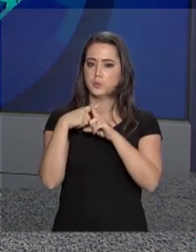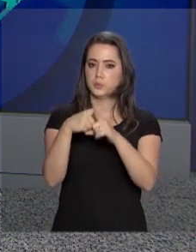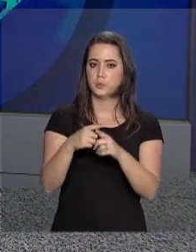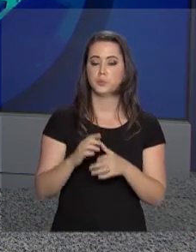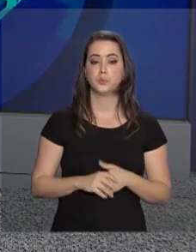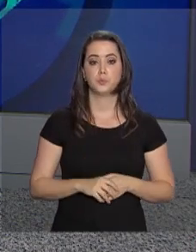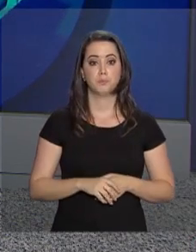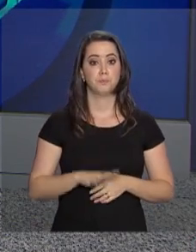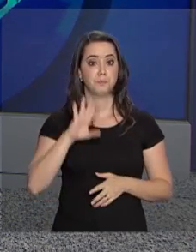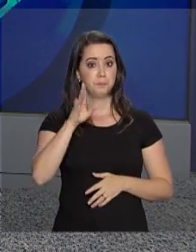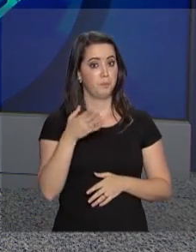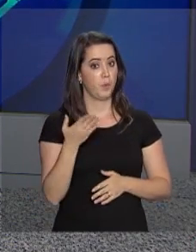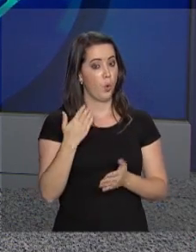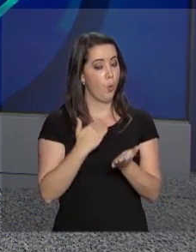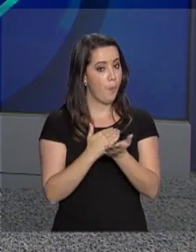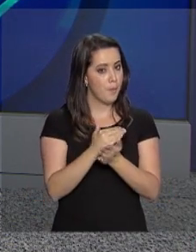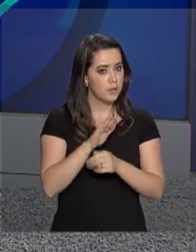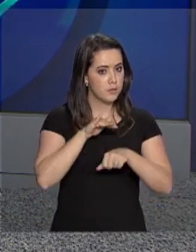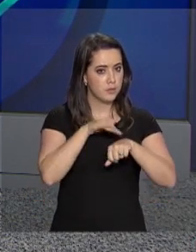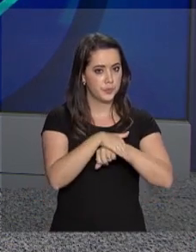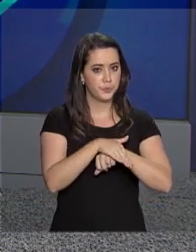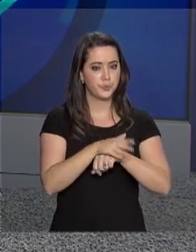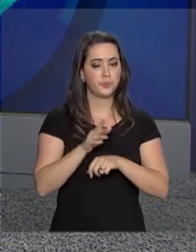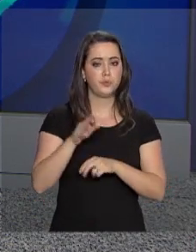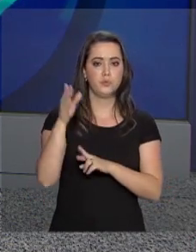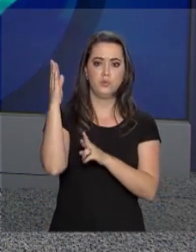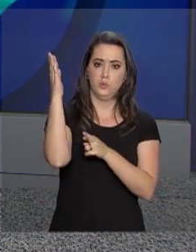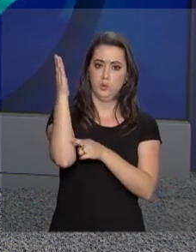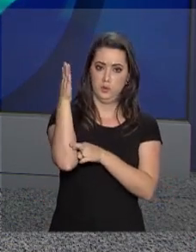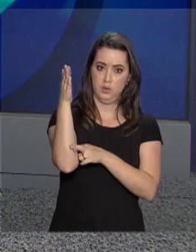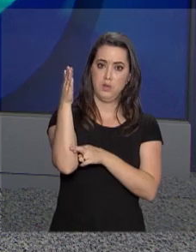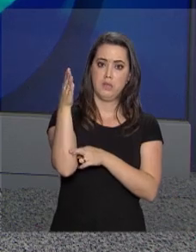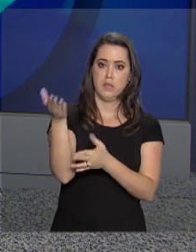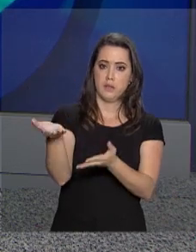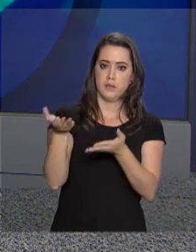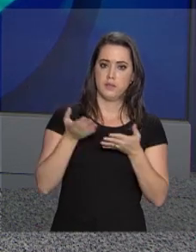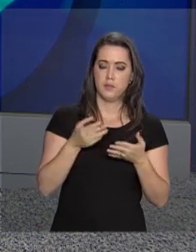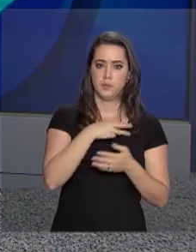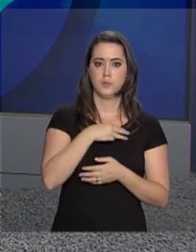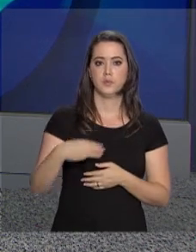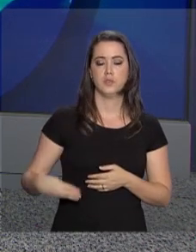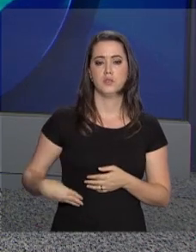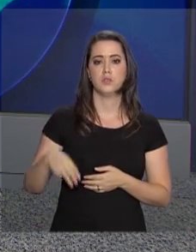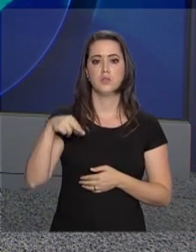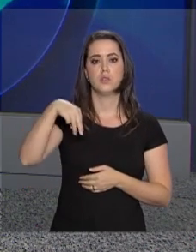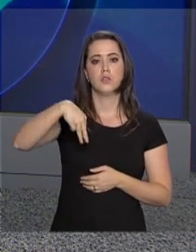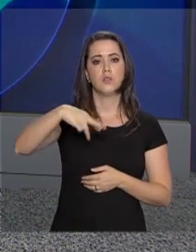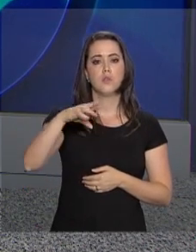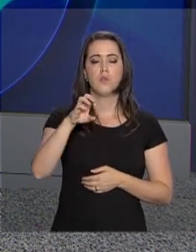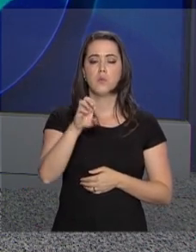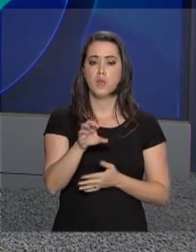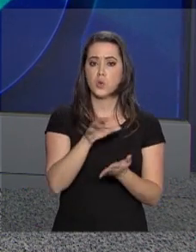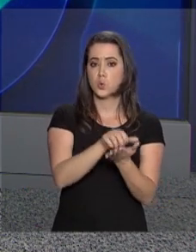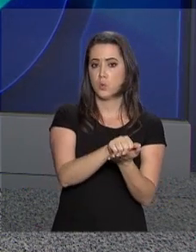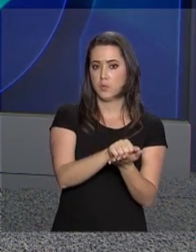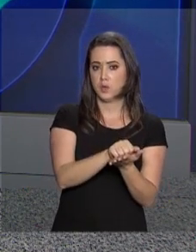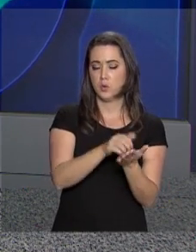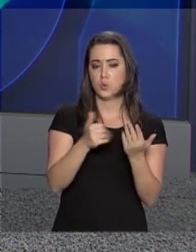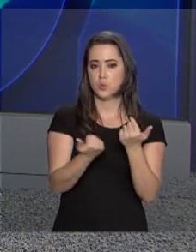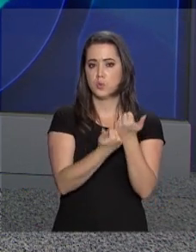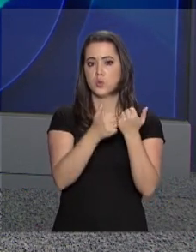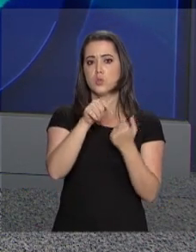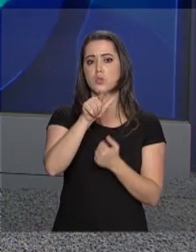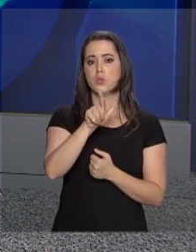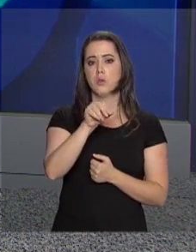Agora há pouco, no início da noite, o embaixador Ernesto Araújo recebeu o cargo de ministro das Relações Exteriores. Ele assumiu o lugar de Aloysio